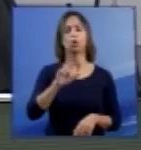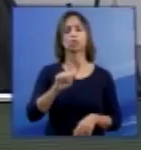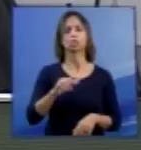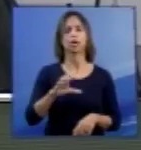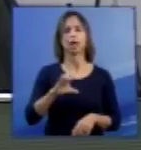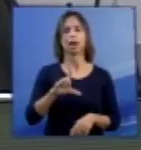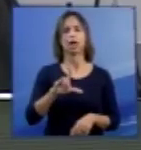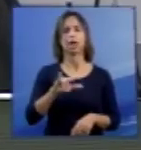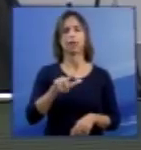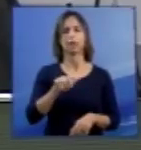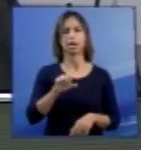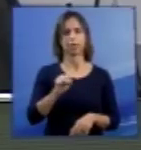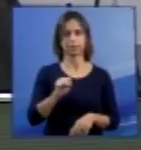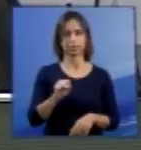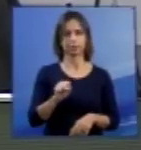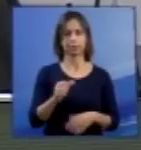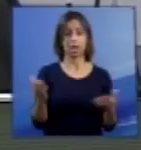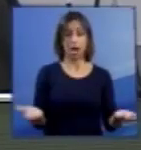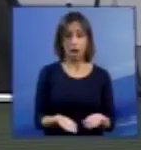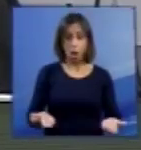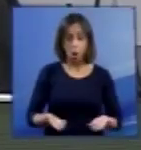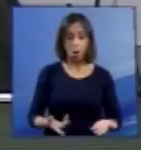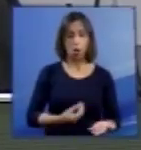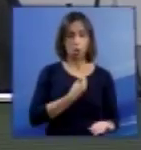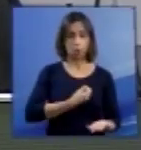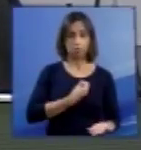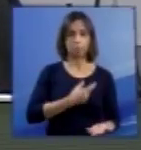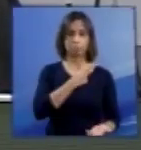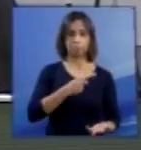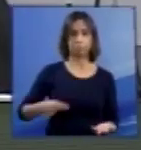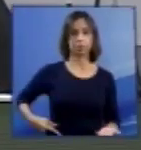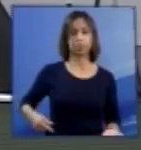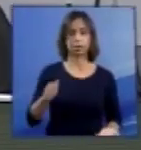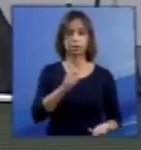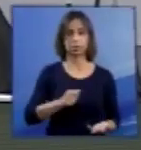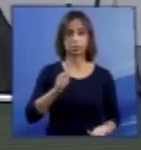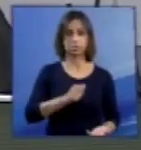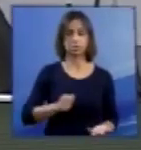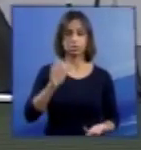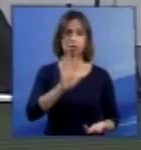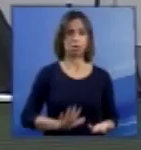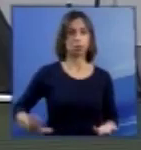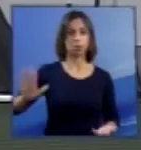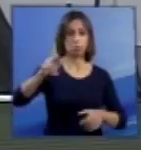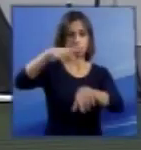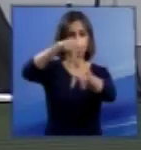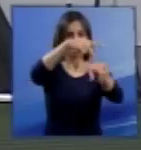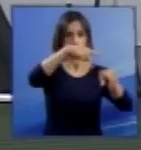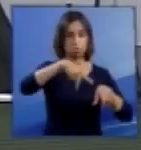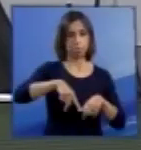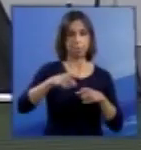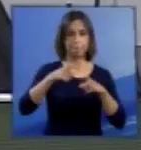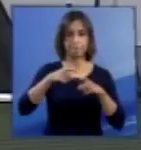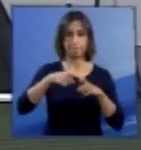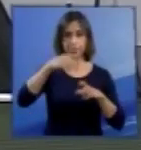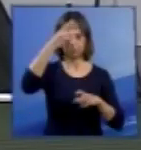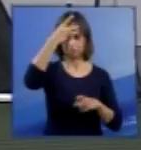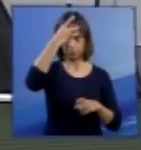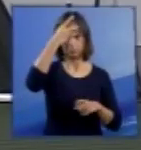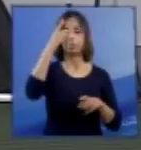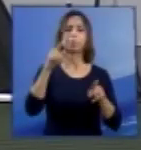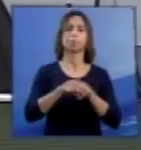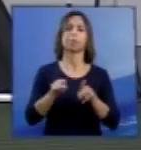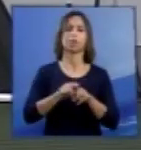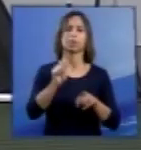PAN. Preside atualmente a Associação Médico-Espírita Internacional e a Associação Médico